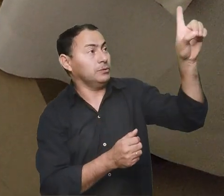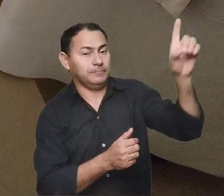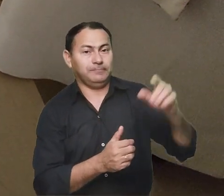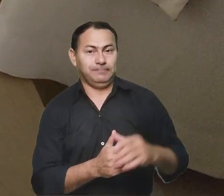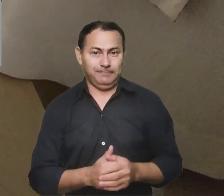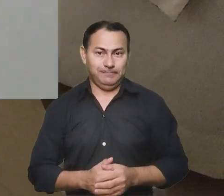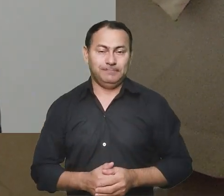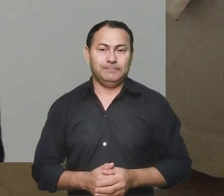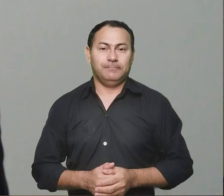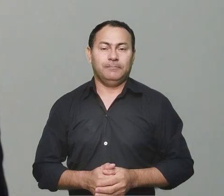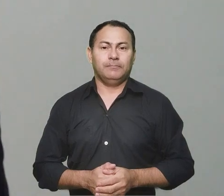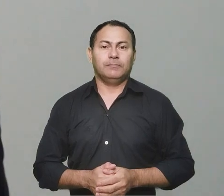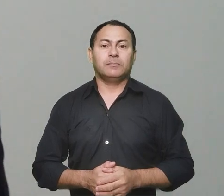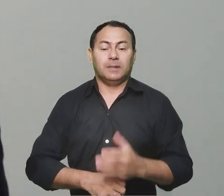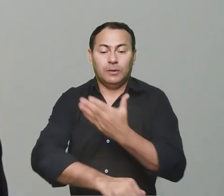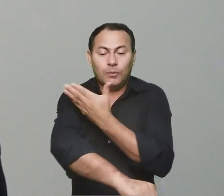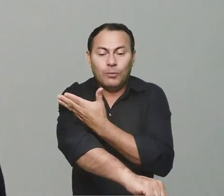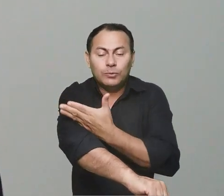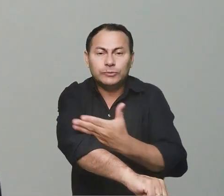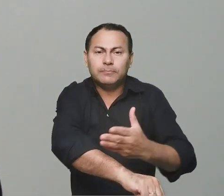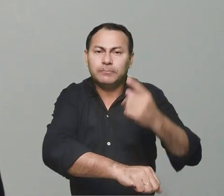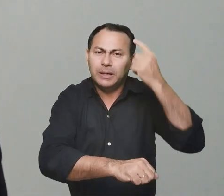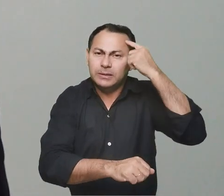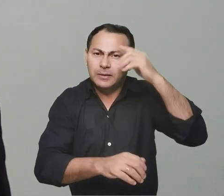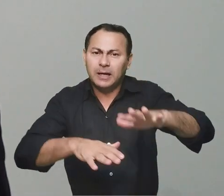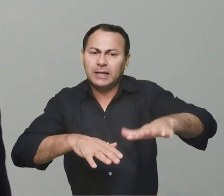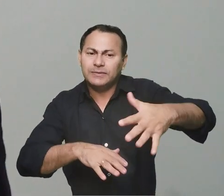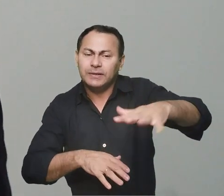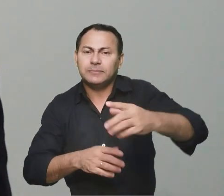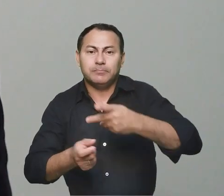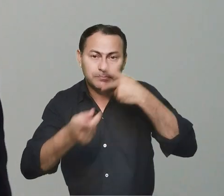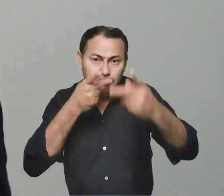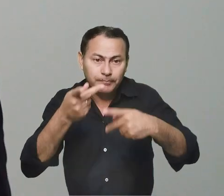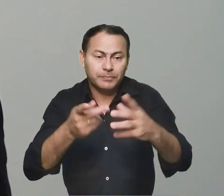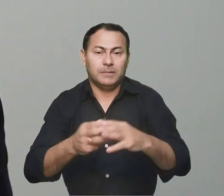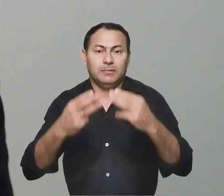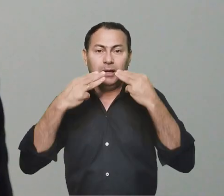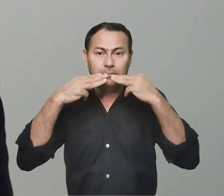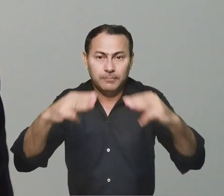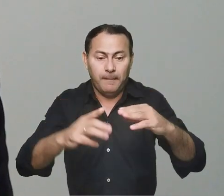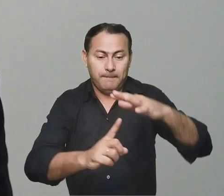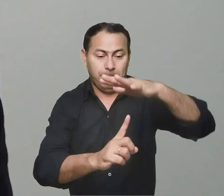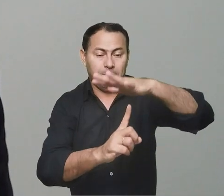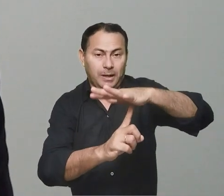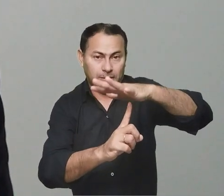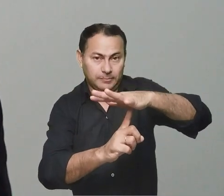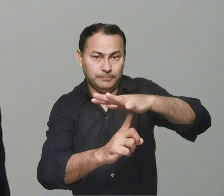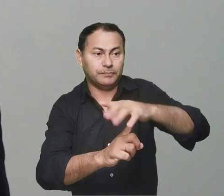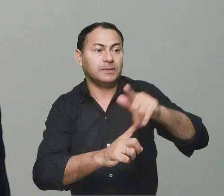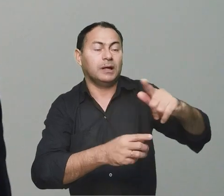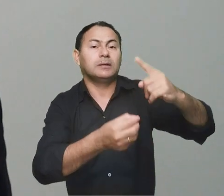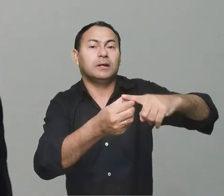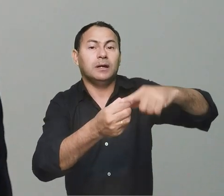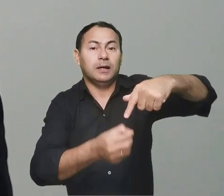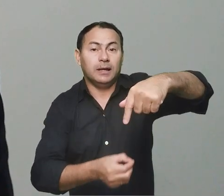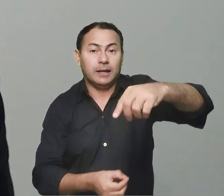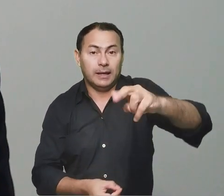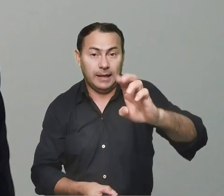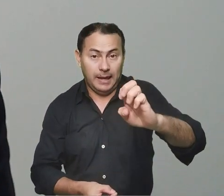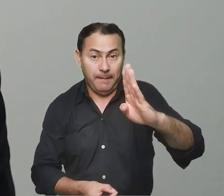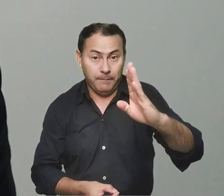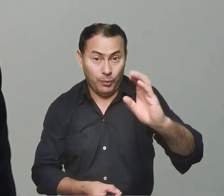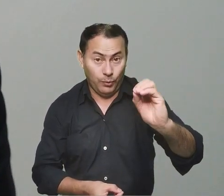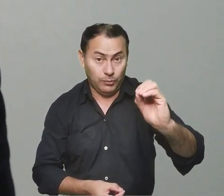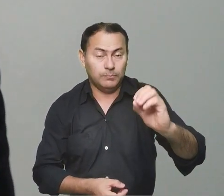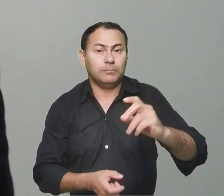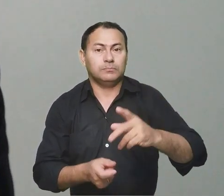Deus. Eu costumo pensar e às vezes dizer que essa missão do Paraná, lá em Quebo, que nós